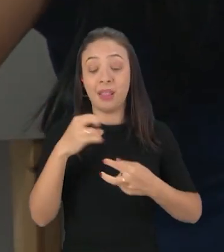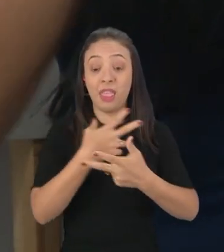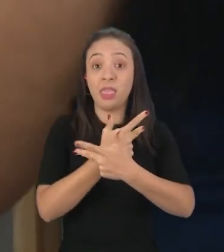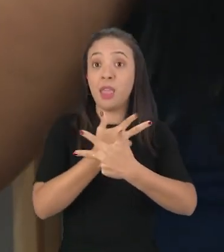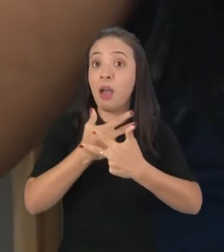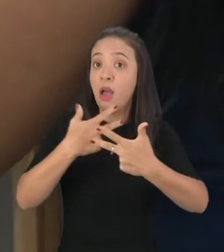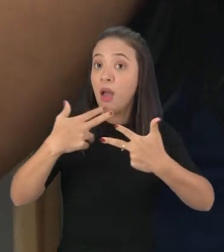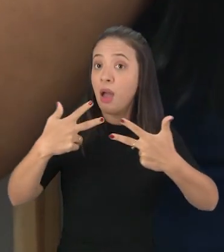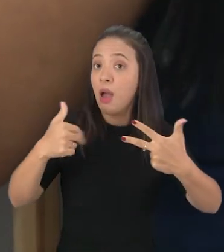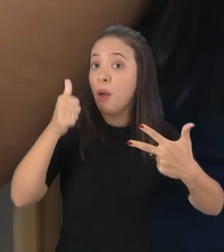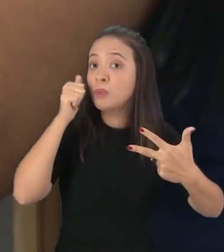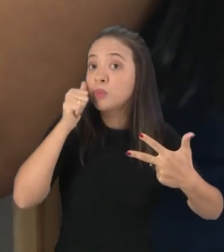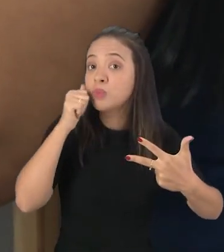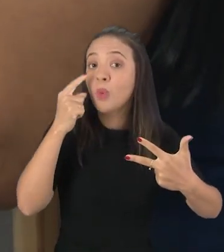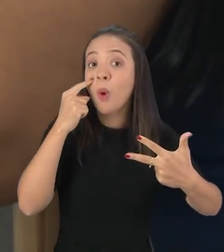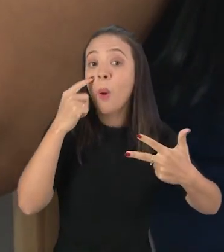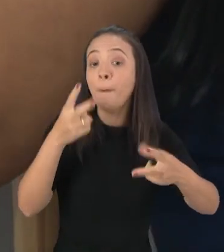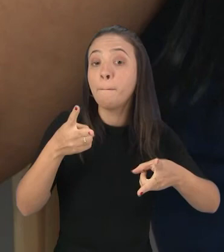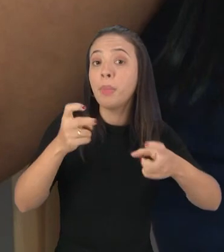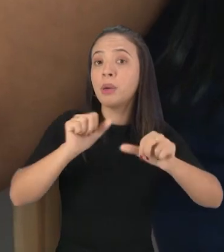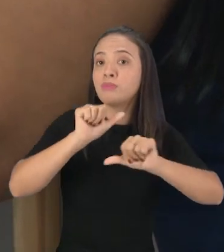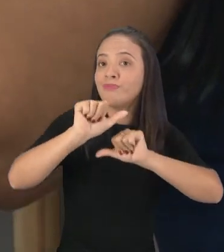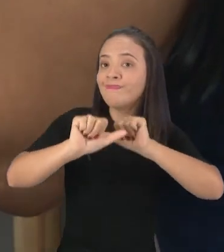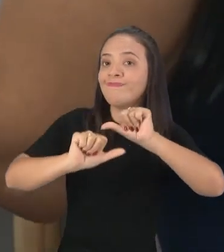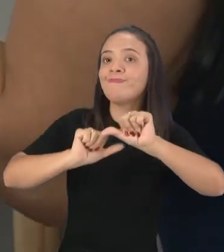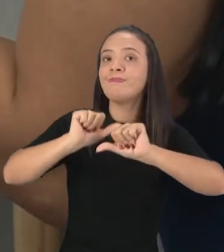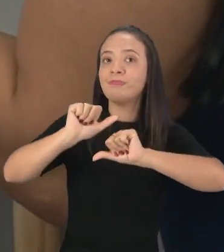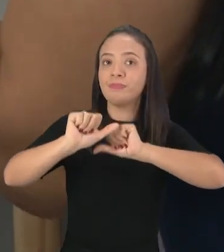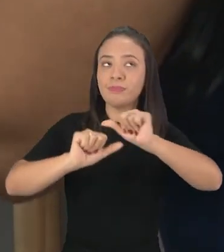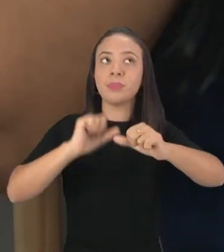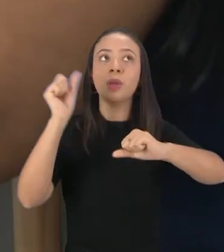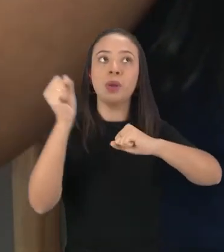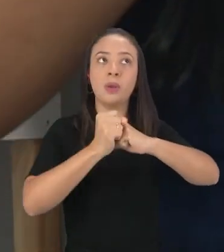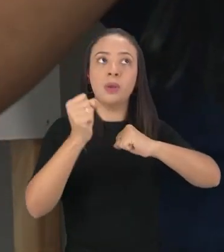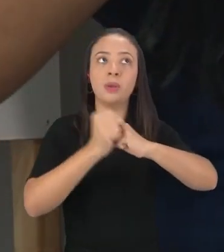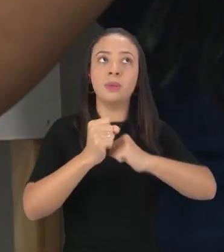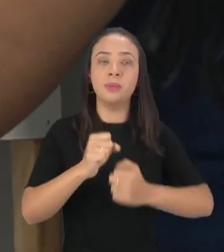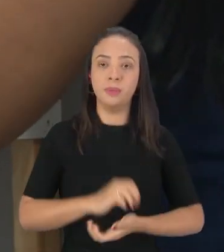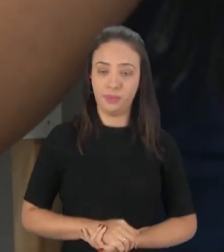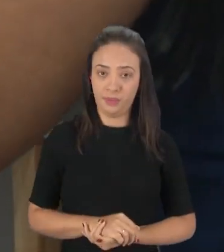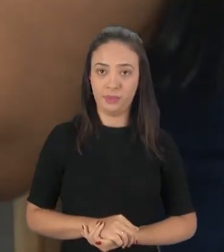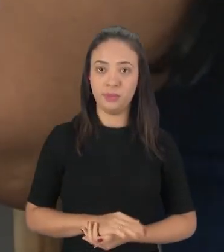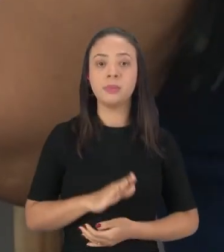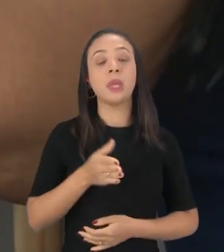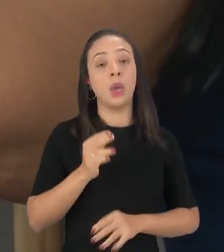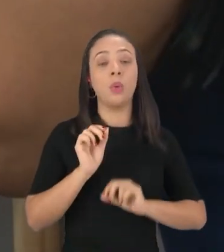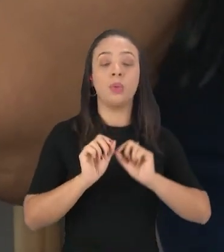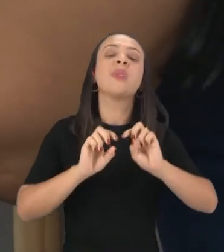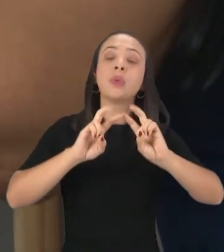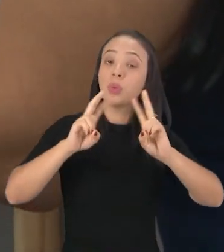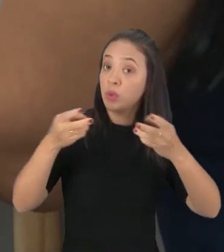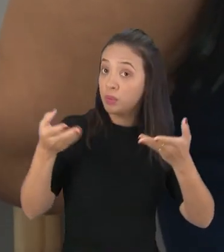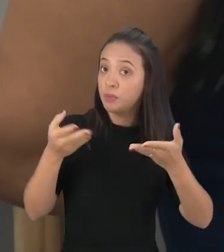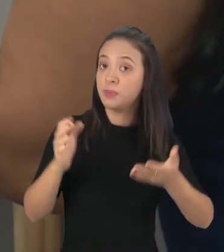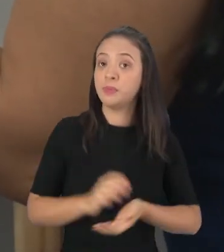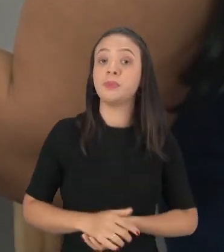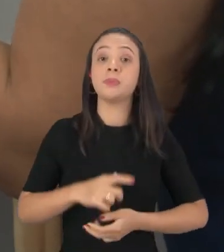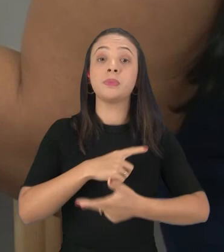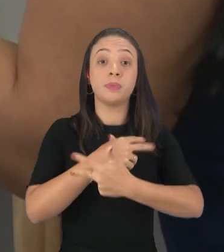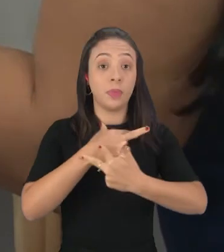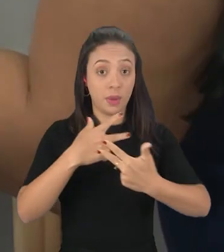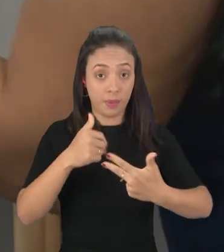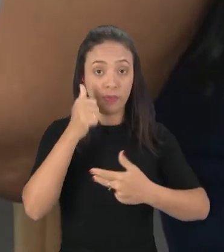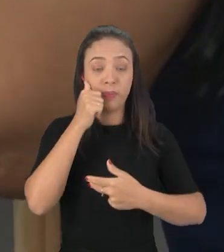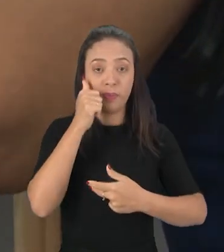várias, olha só a alteração que ele sofreu. Esse substantivo aqui, que é o que a gente está falando, ó. Há várias